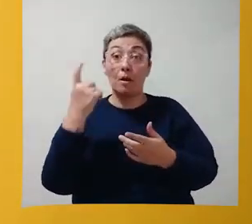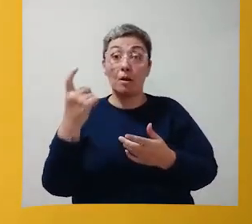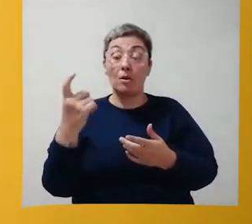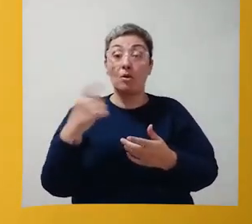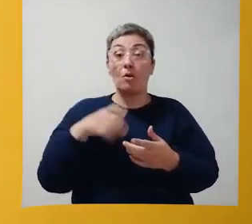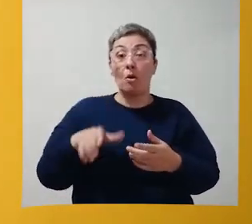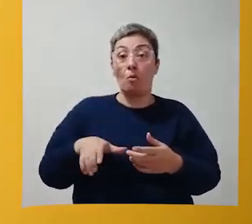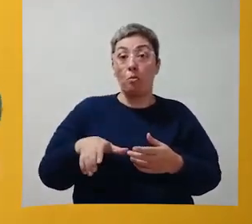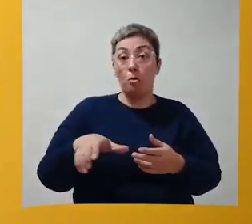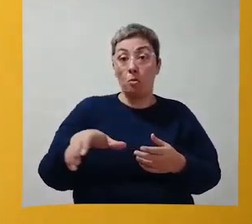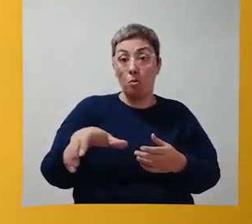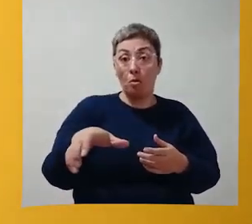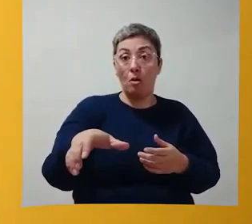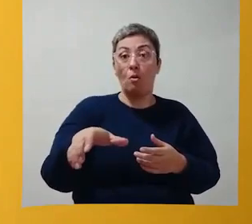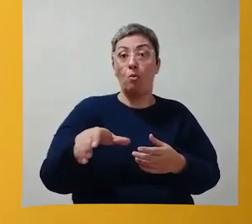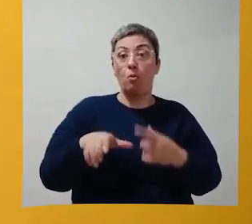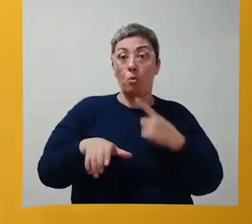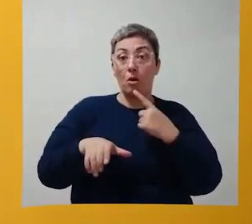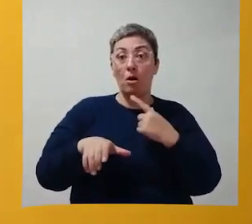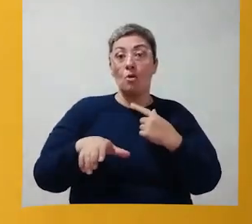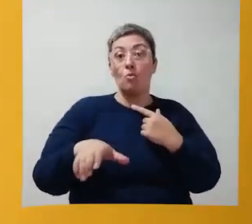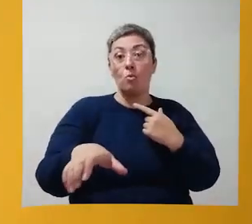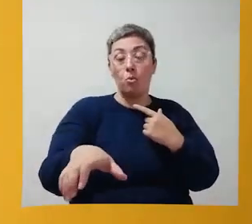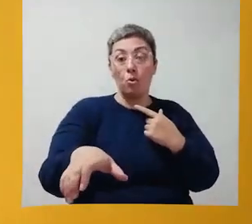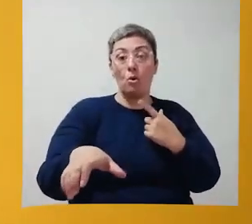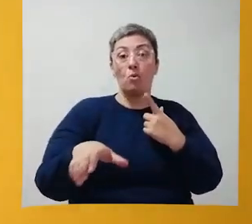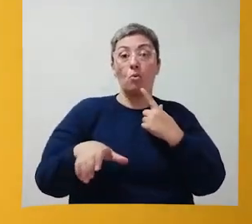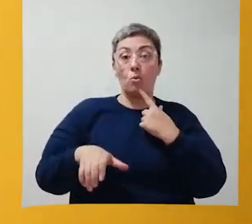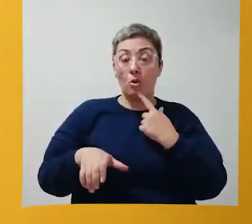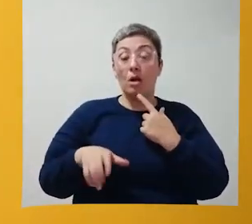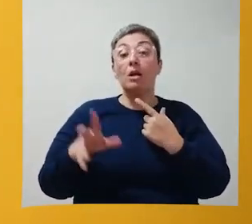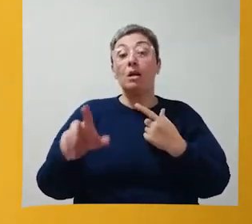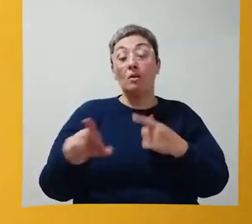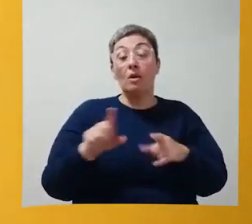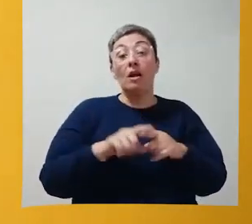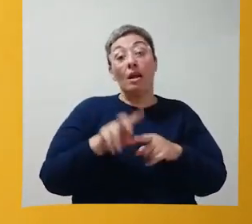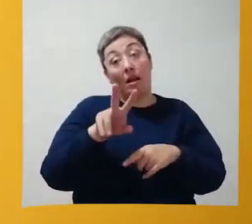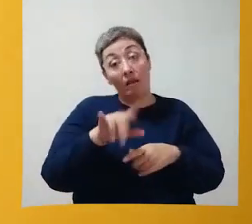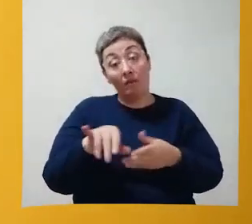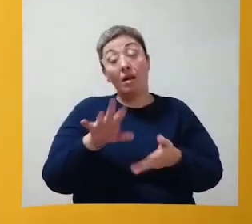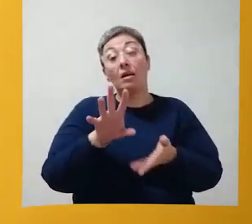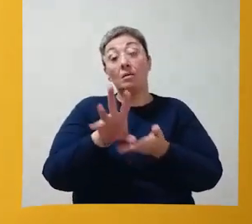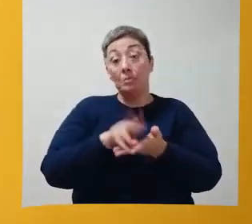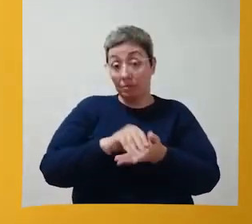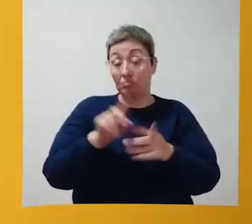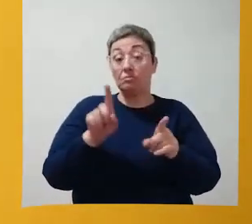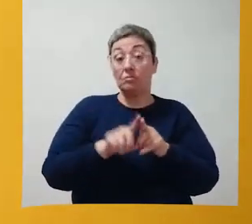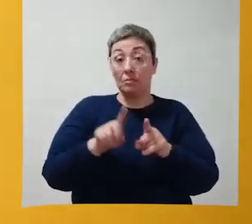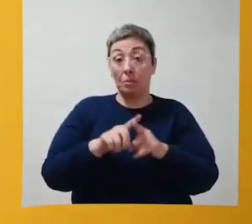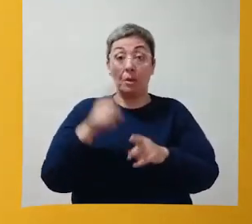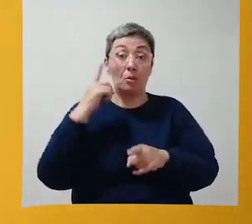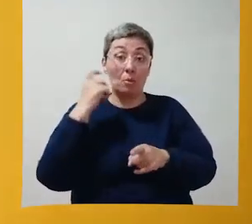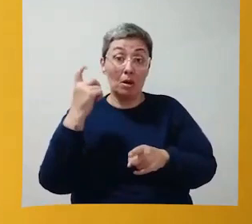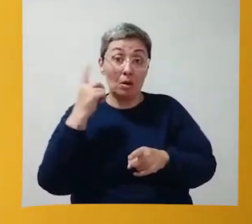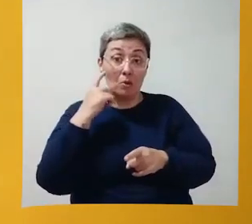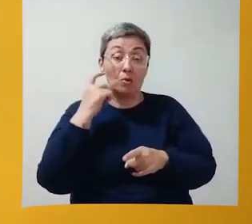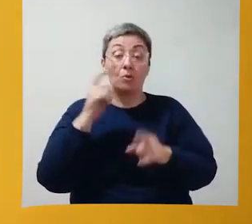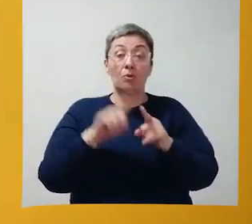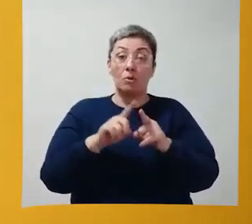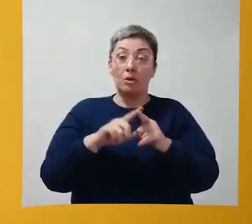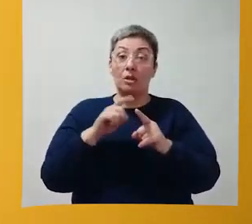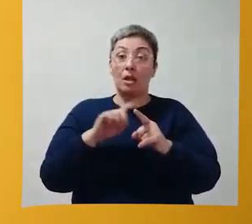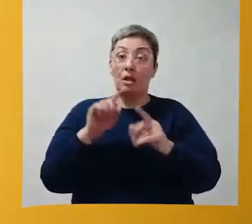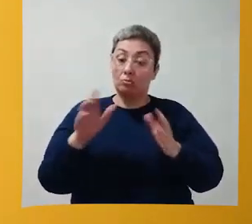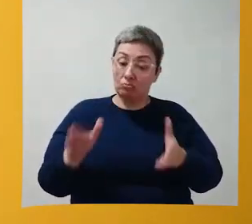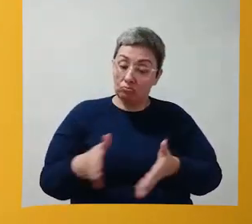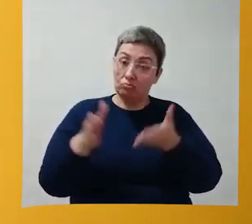som com o carrinho na mão, indo para frente e para trás. E essa criança acaba imitando também o som. Ela tem aí